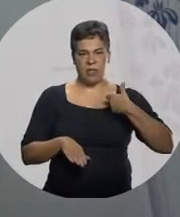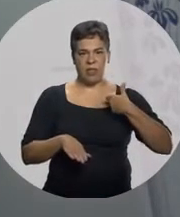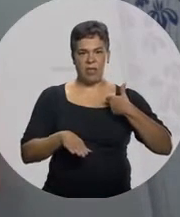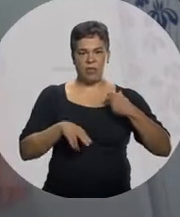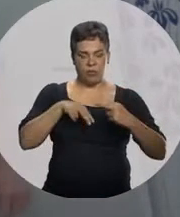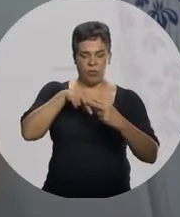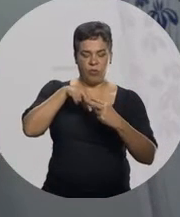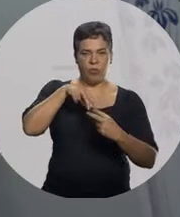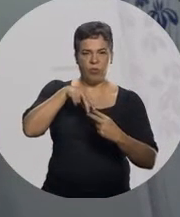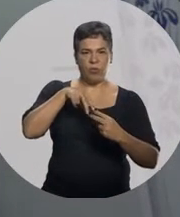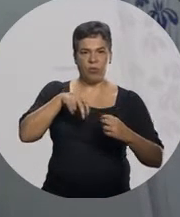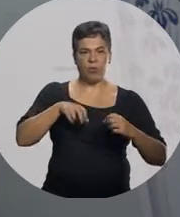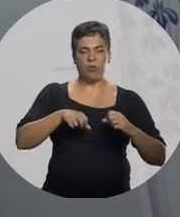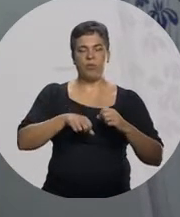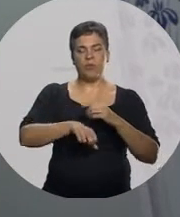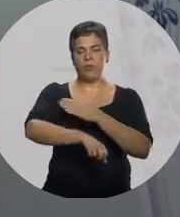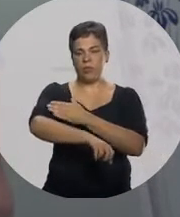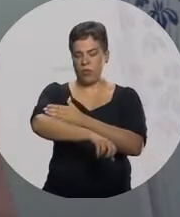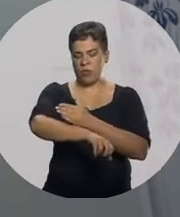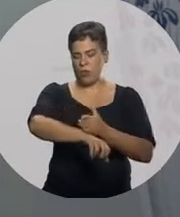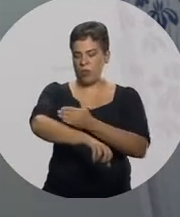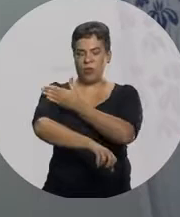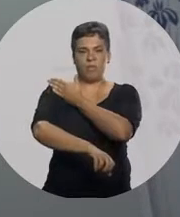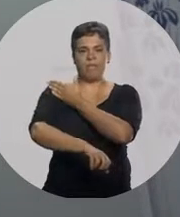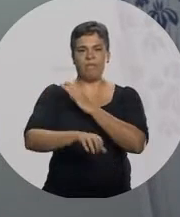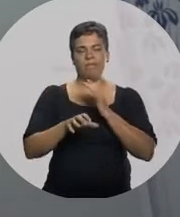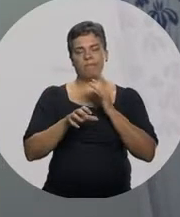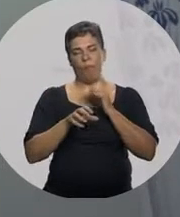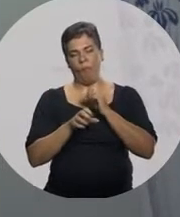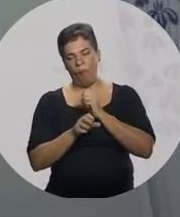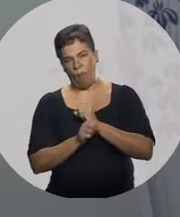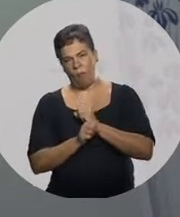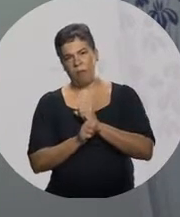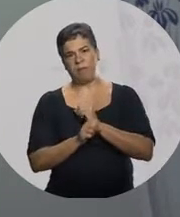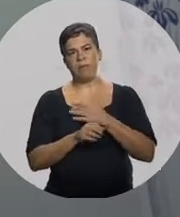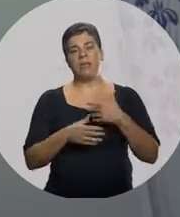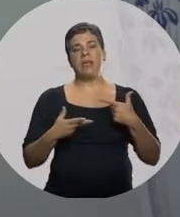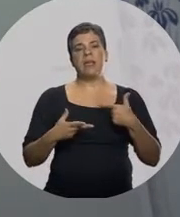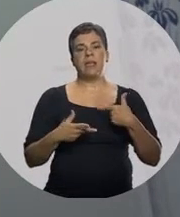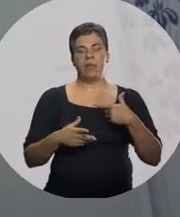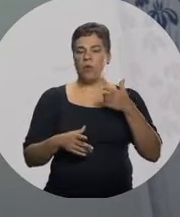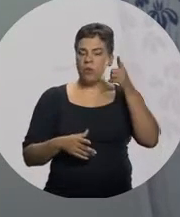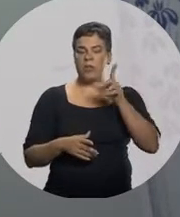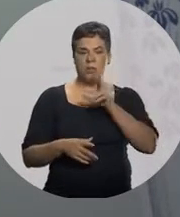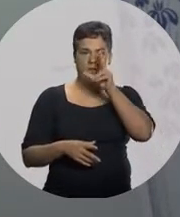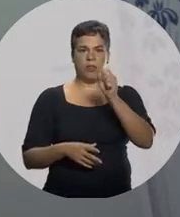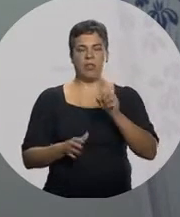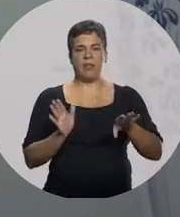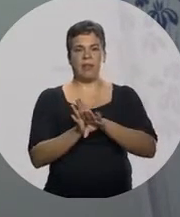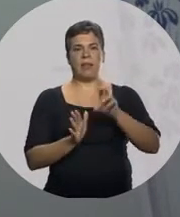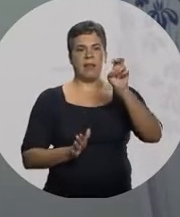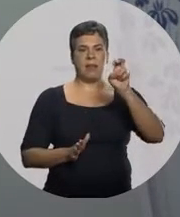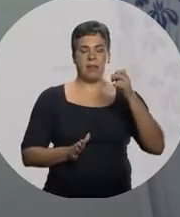Os músculos do joelho para baixo E do pulso para cima Eles começam a atrofiar Eu ganhei força até os 5 anos